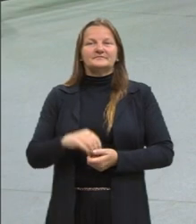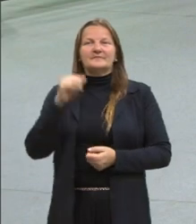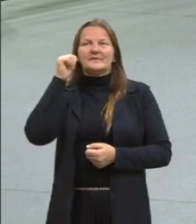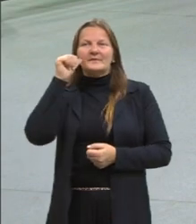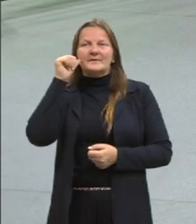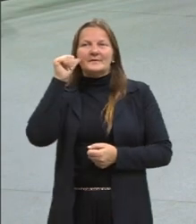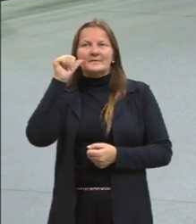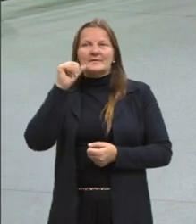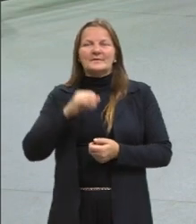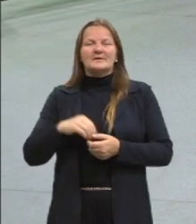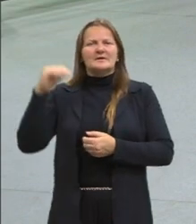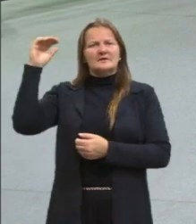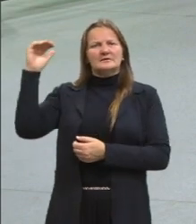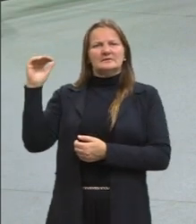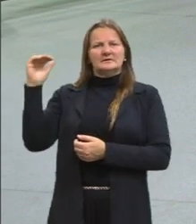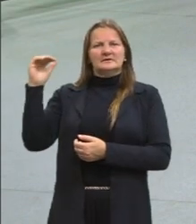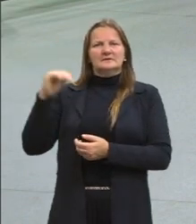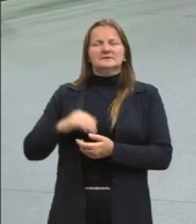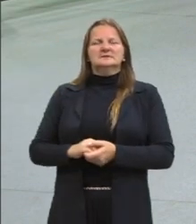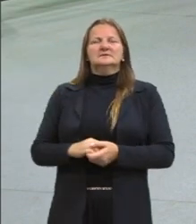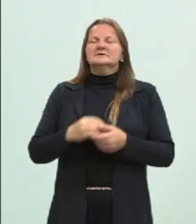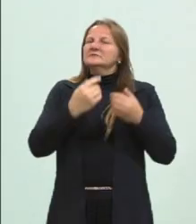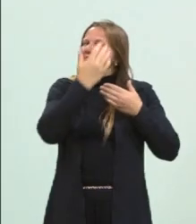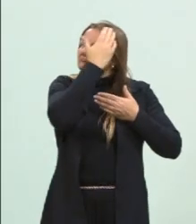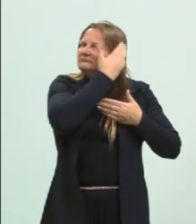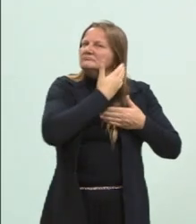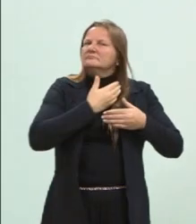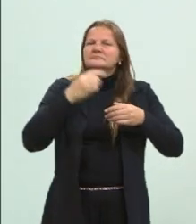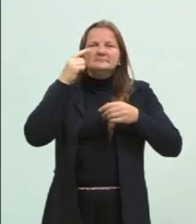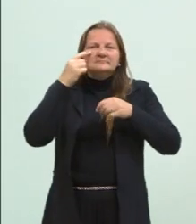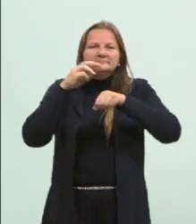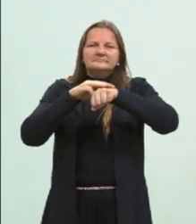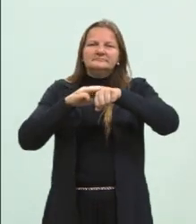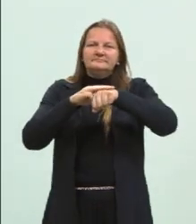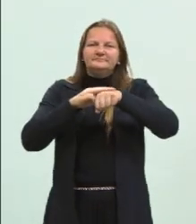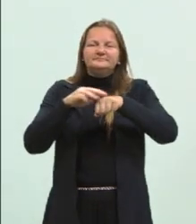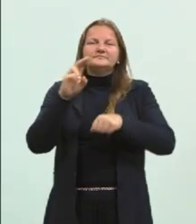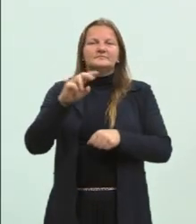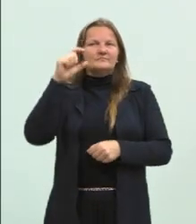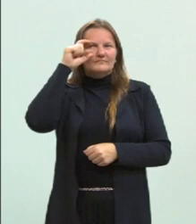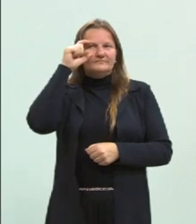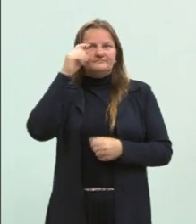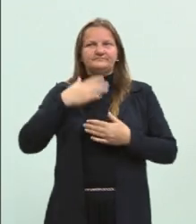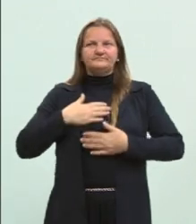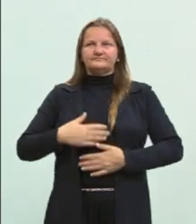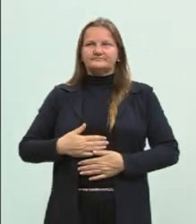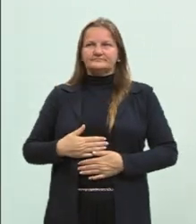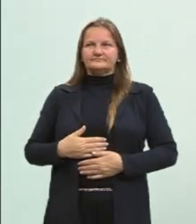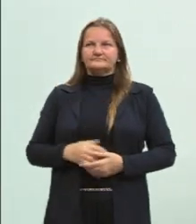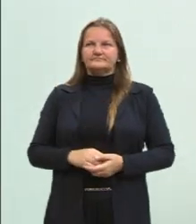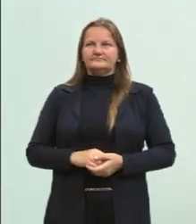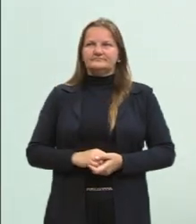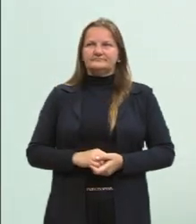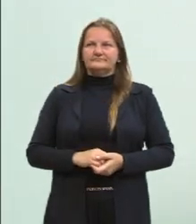de estatura mediana, cabelos e olhos castanhos, eu uso óculos e estou vestindo a camiseta do projeto.